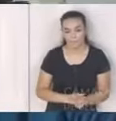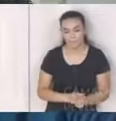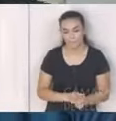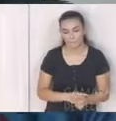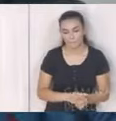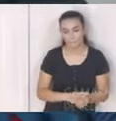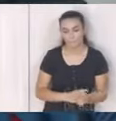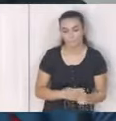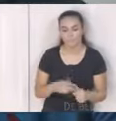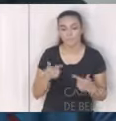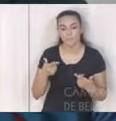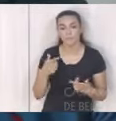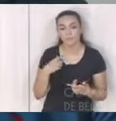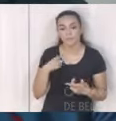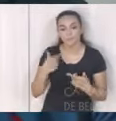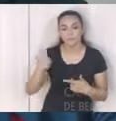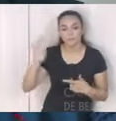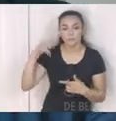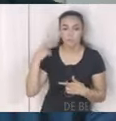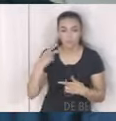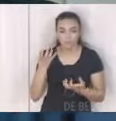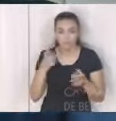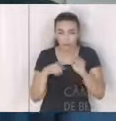bom mas algum vereador deseja se manifestar